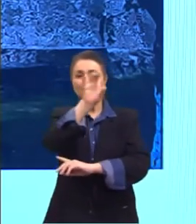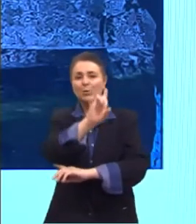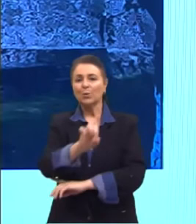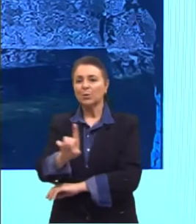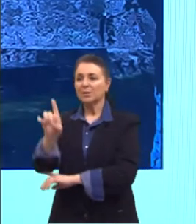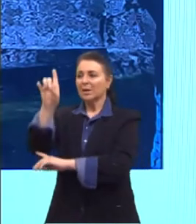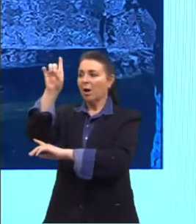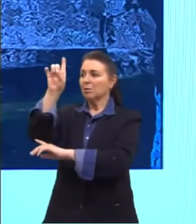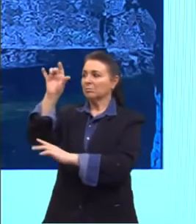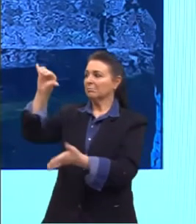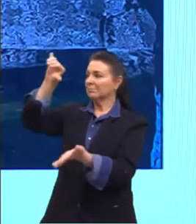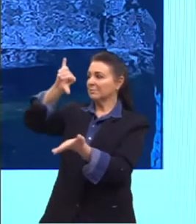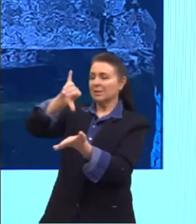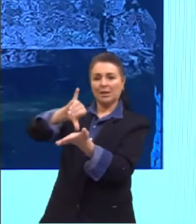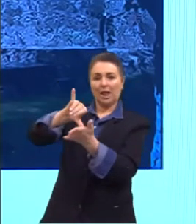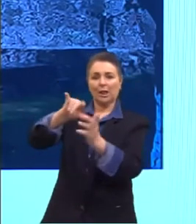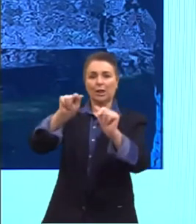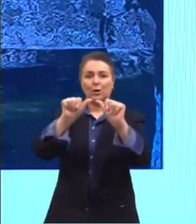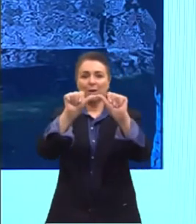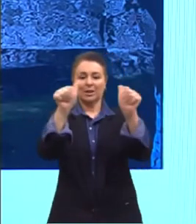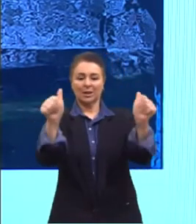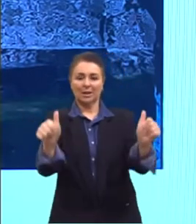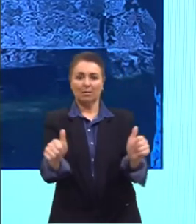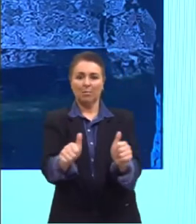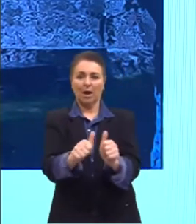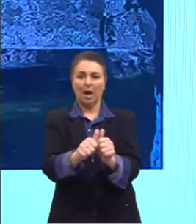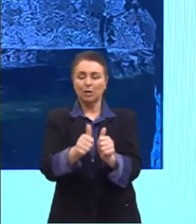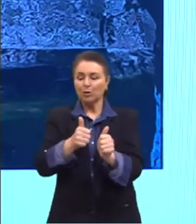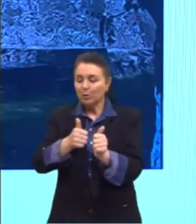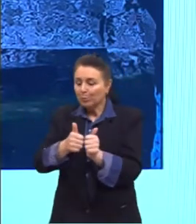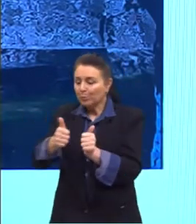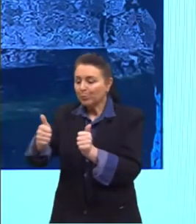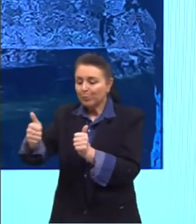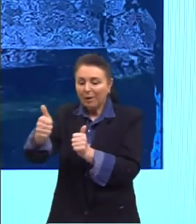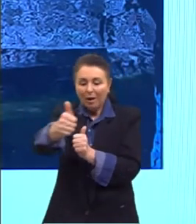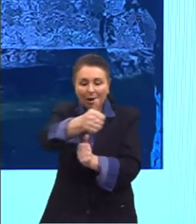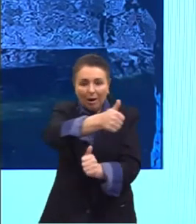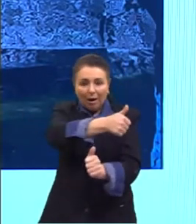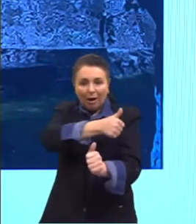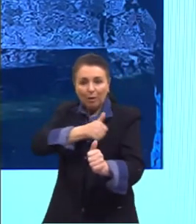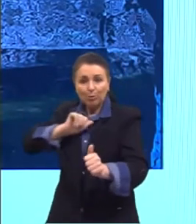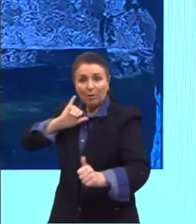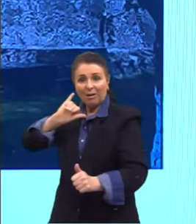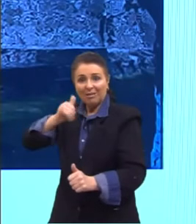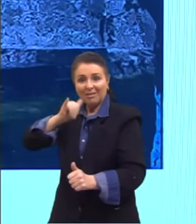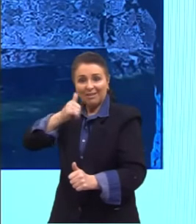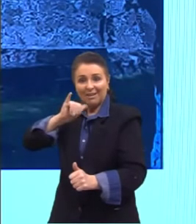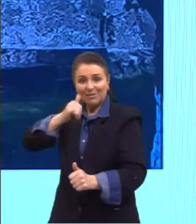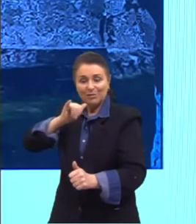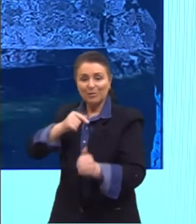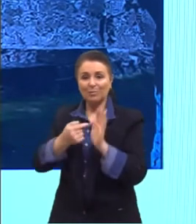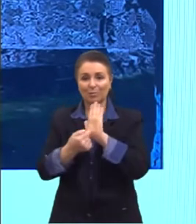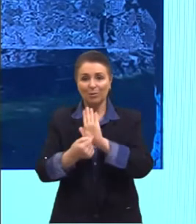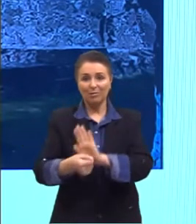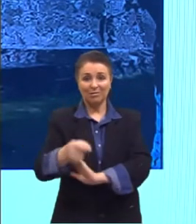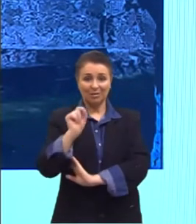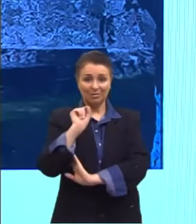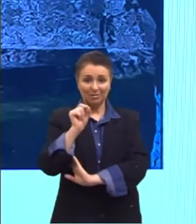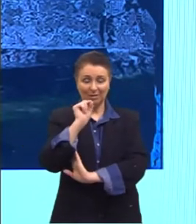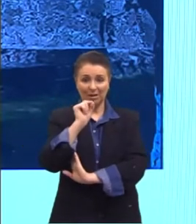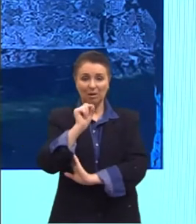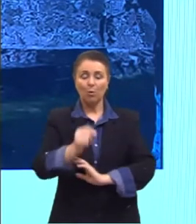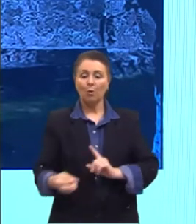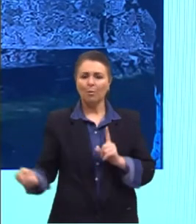no centro da imagem. E ao redor, então, essa narrativa trazendo uma